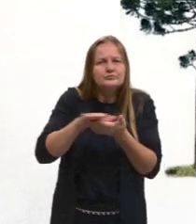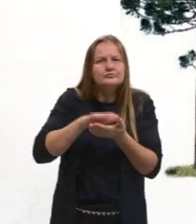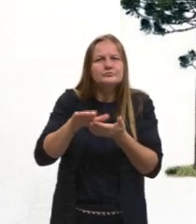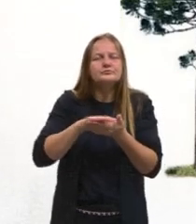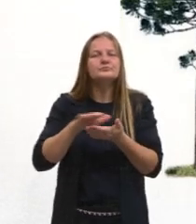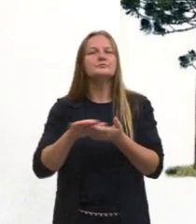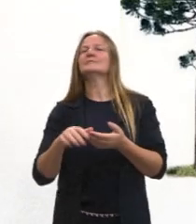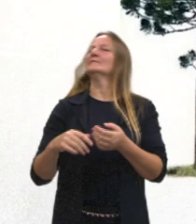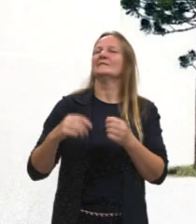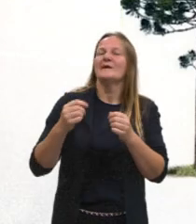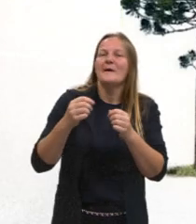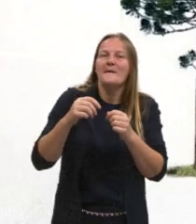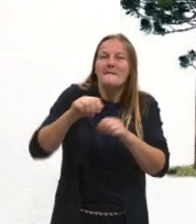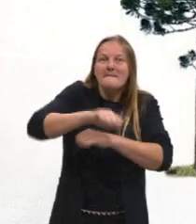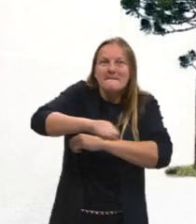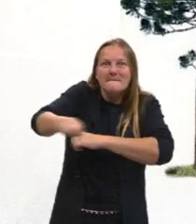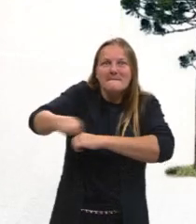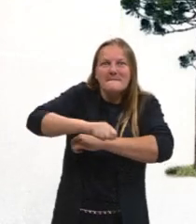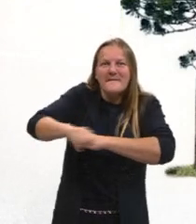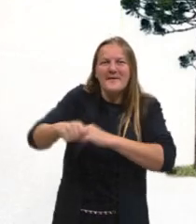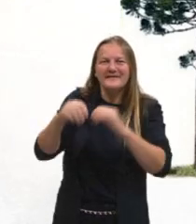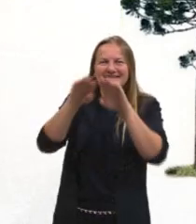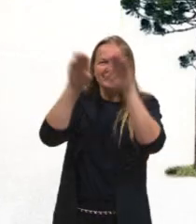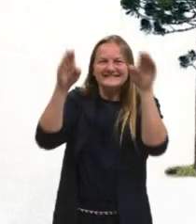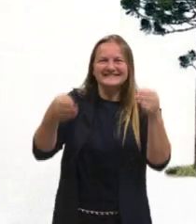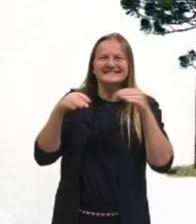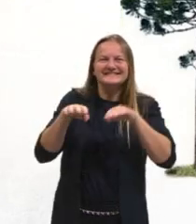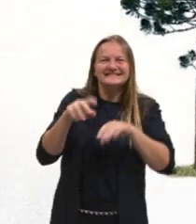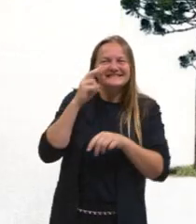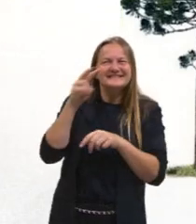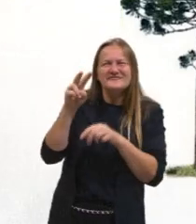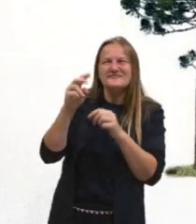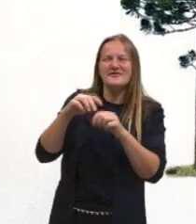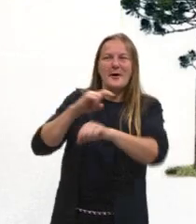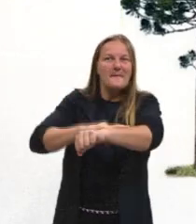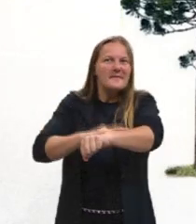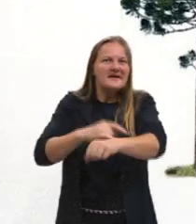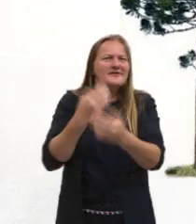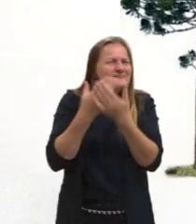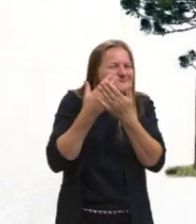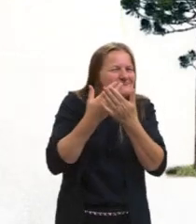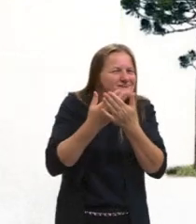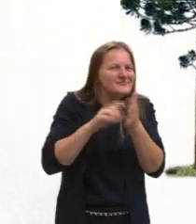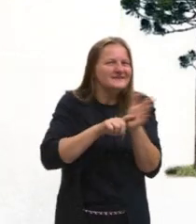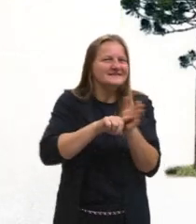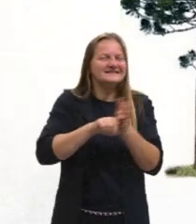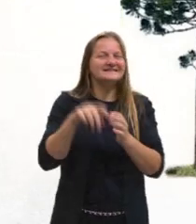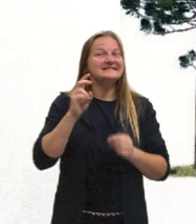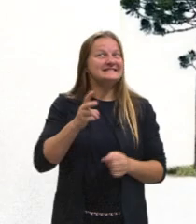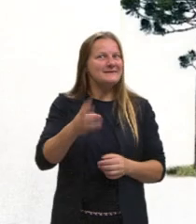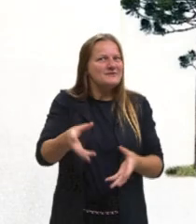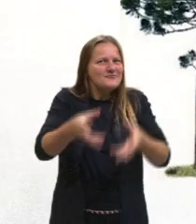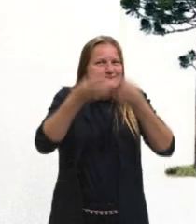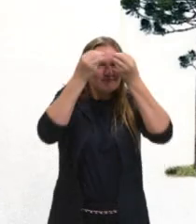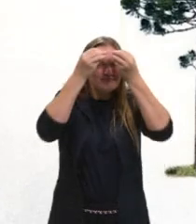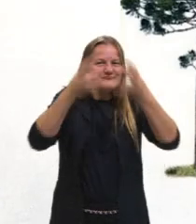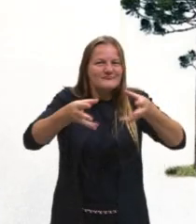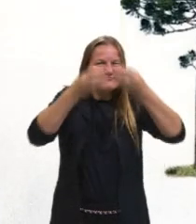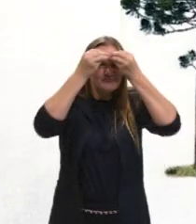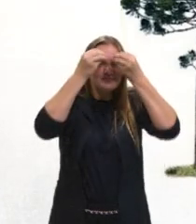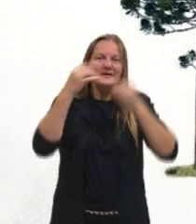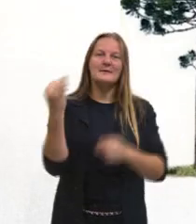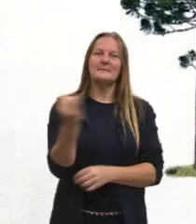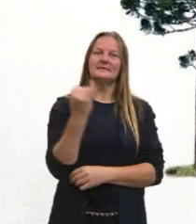na porta do roupeiro, do quarto, no banheiro, para vocês conseguirem memorizar bastante as